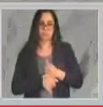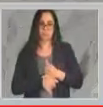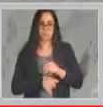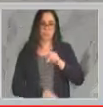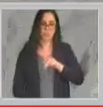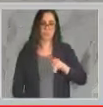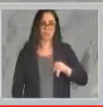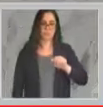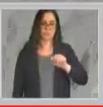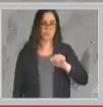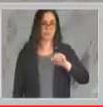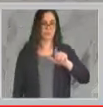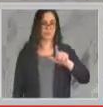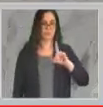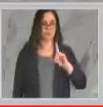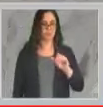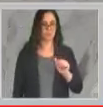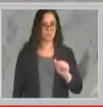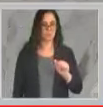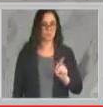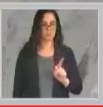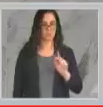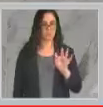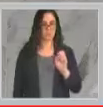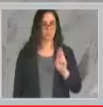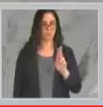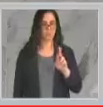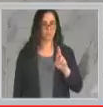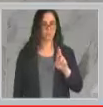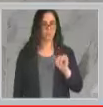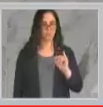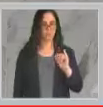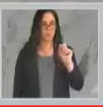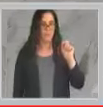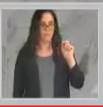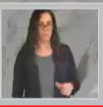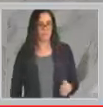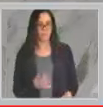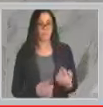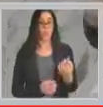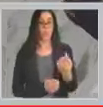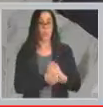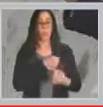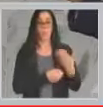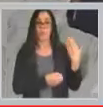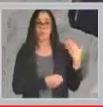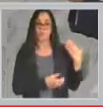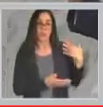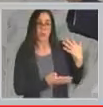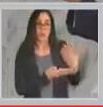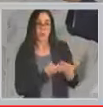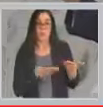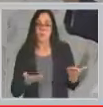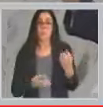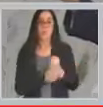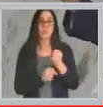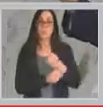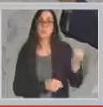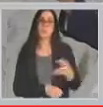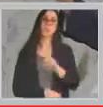Kifuri, que fica na região do Grajaú, que foi incendiada há um ano atrás e até agora não foi reconstruída.